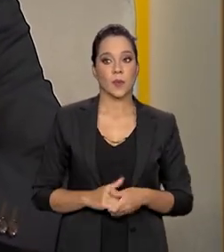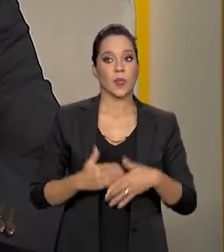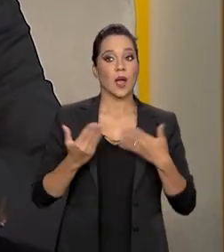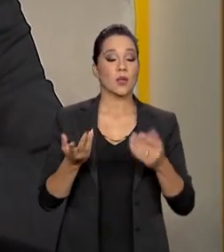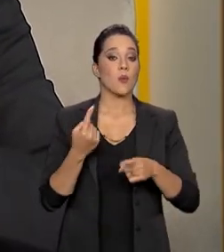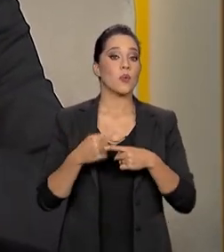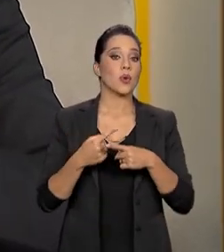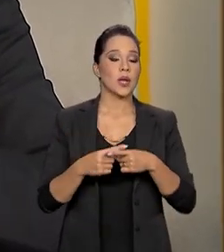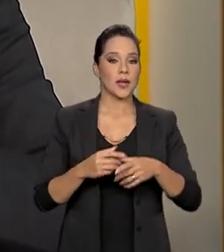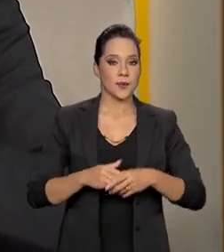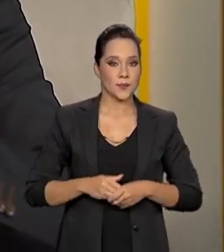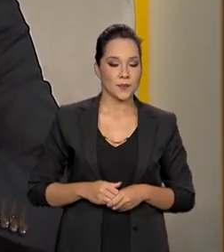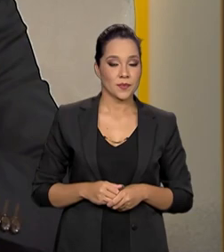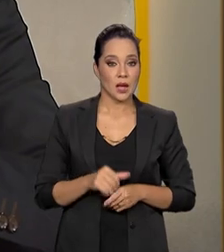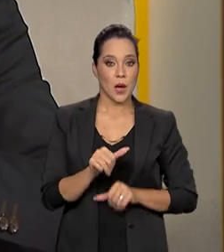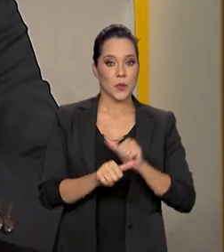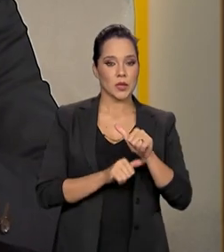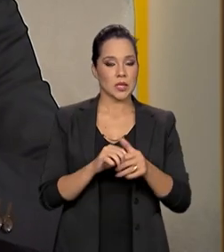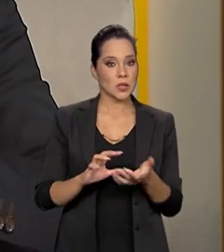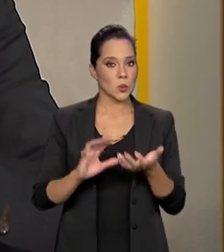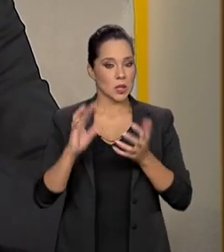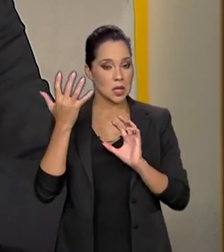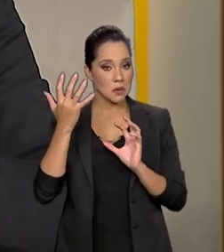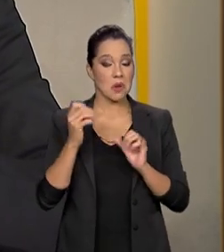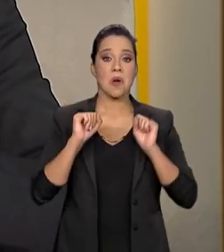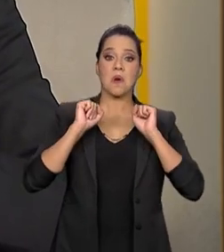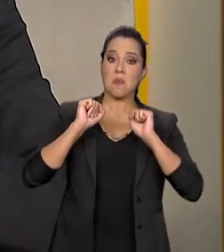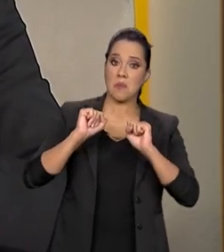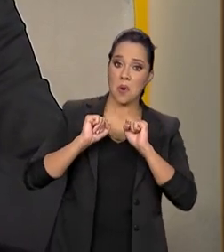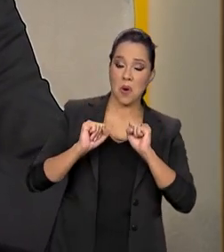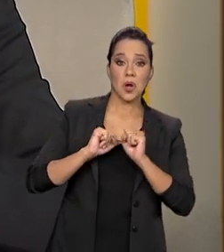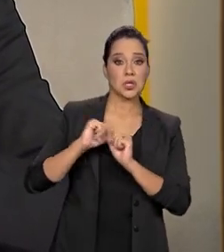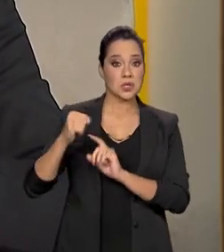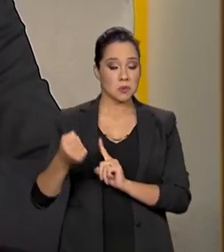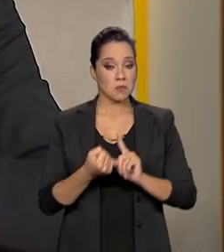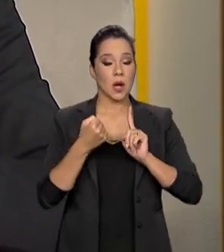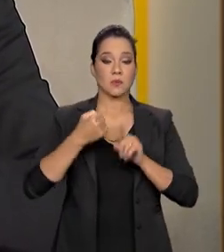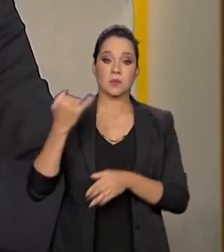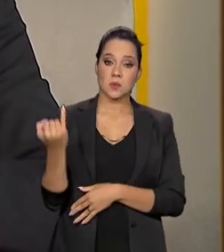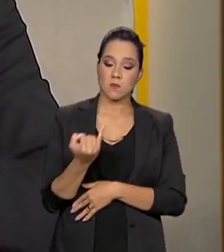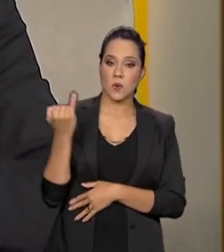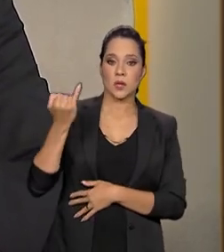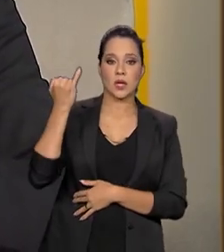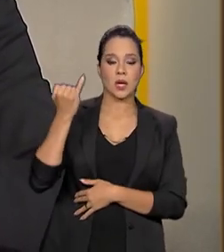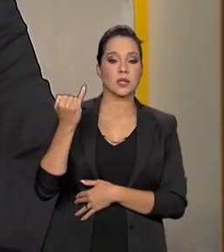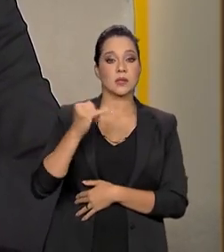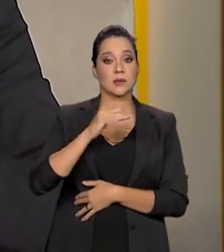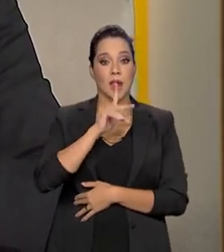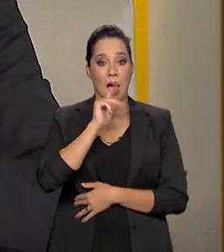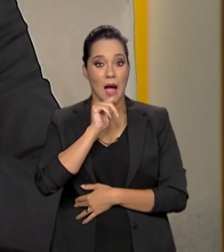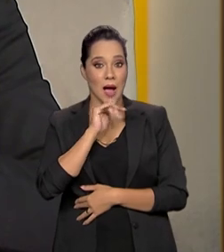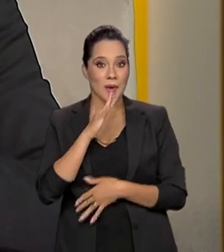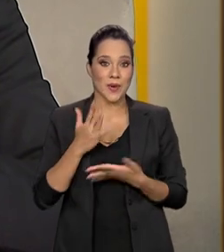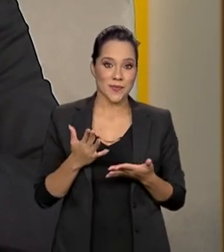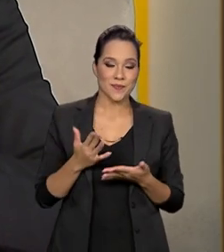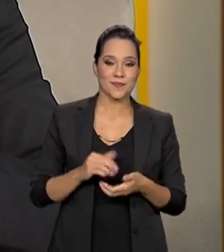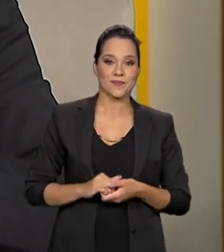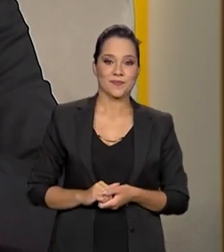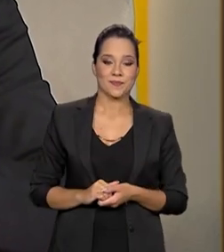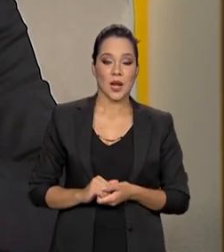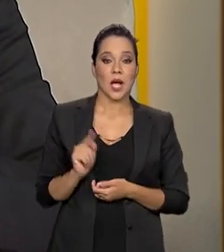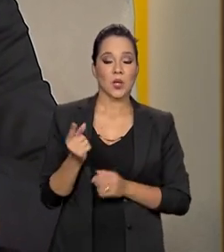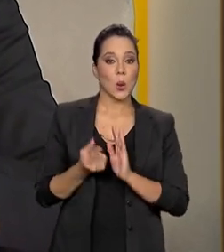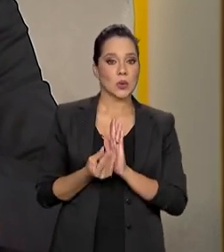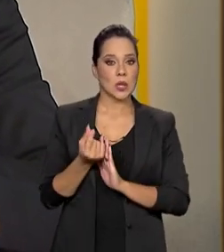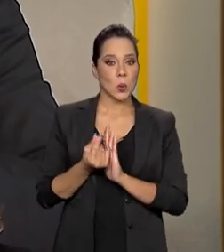por que isso? A mudança climática pode trazer impactos importantes na água. Então, os